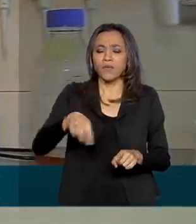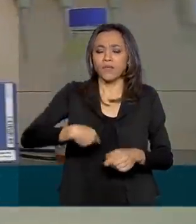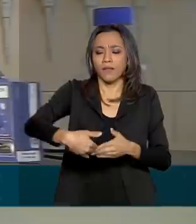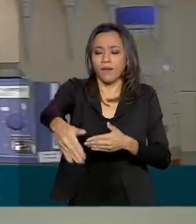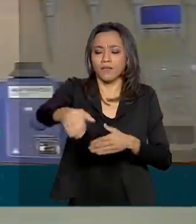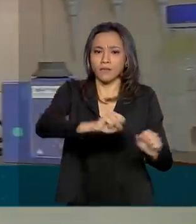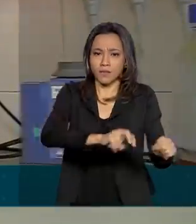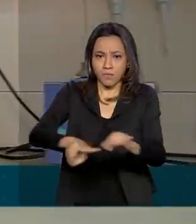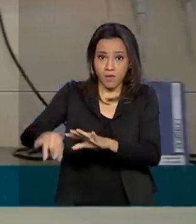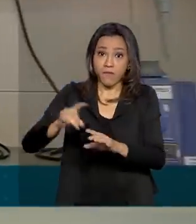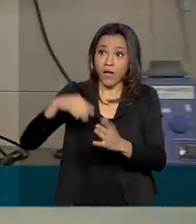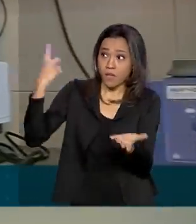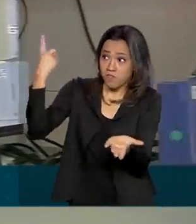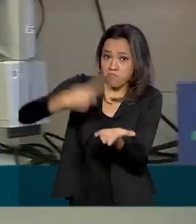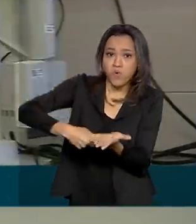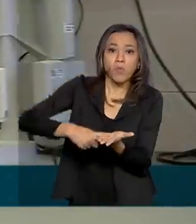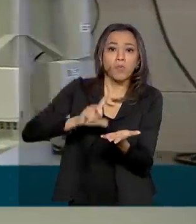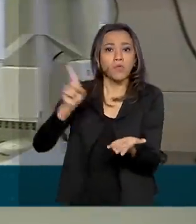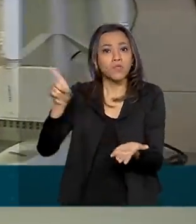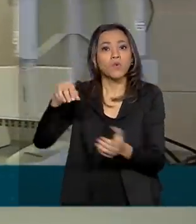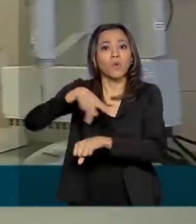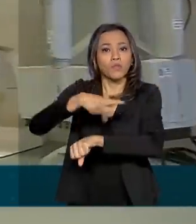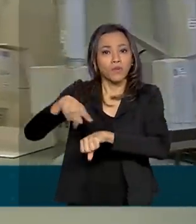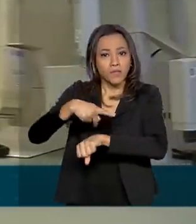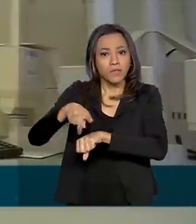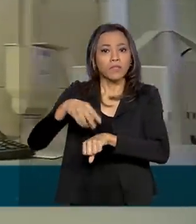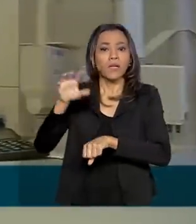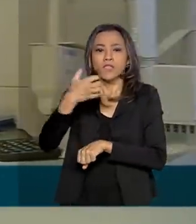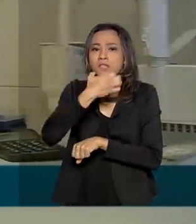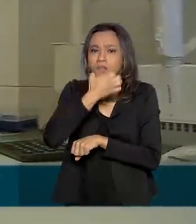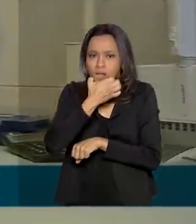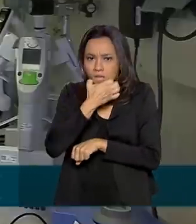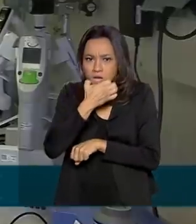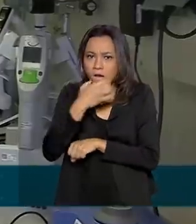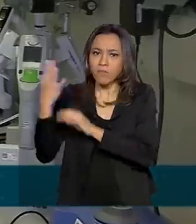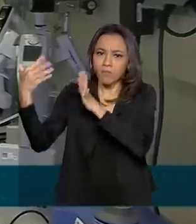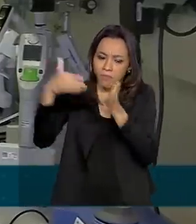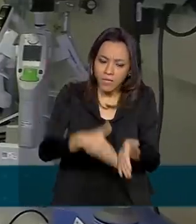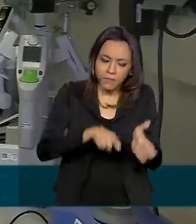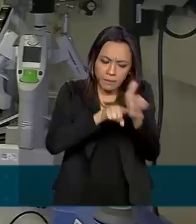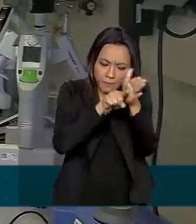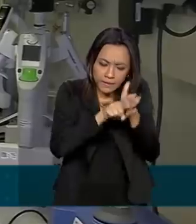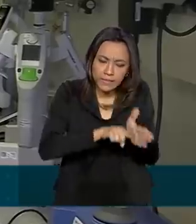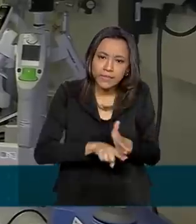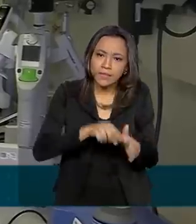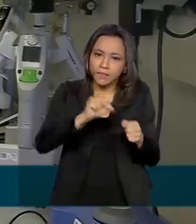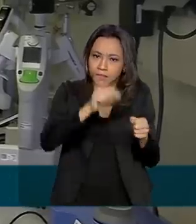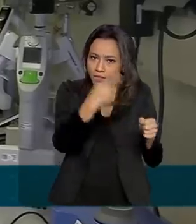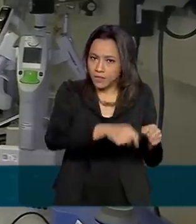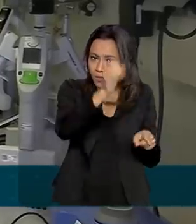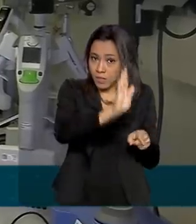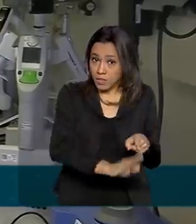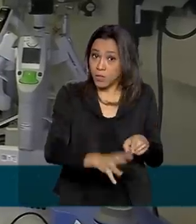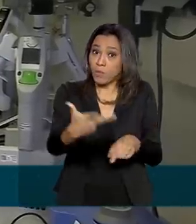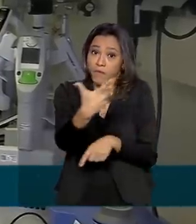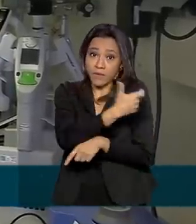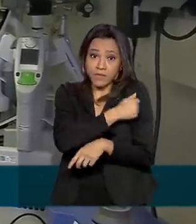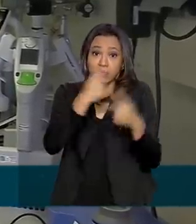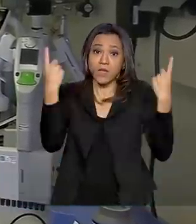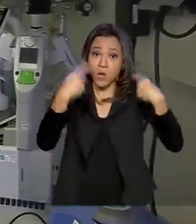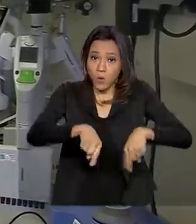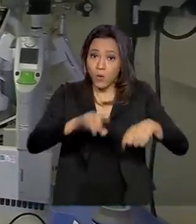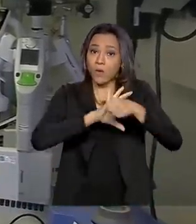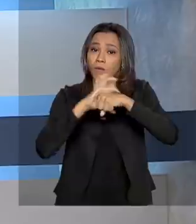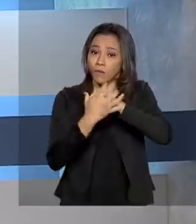acordo com a Universidade de Oxford, na Inglaterra, para participar das pesquisas e produzir aqui no país uma vacina contra a Covid